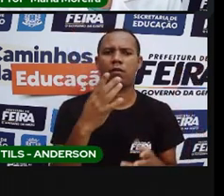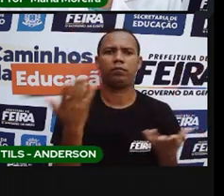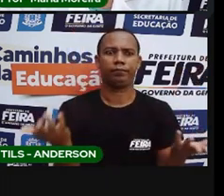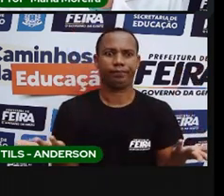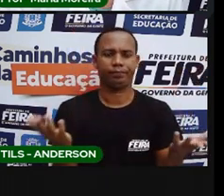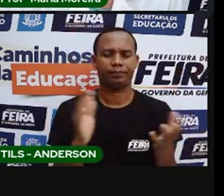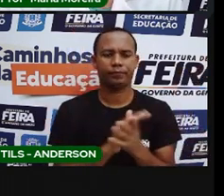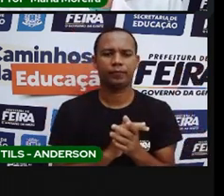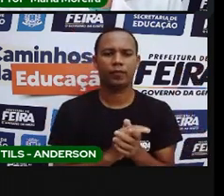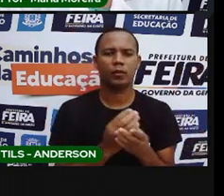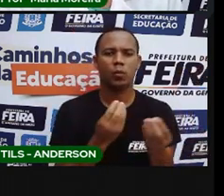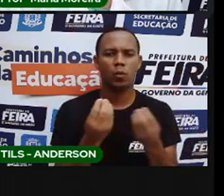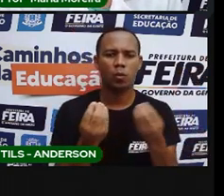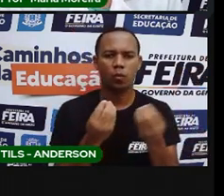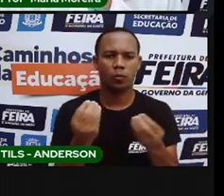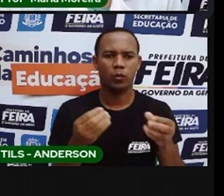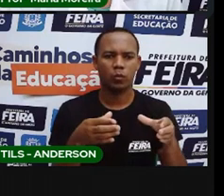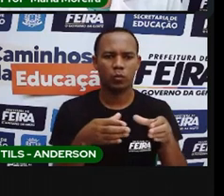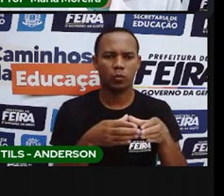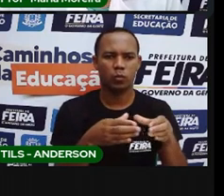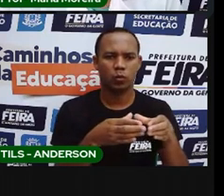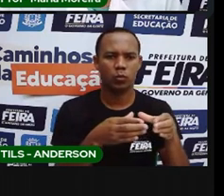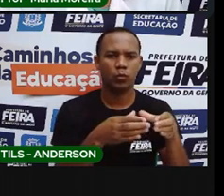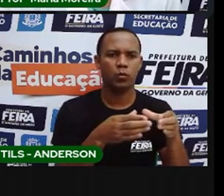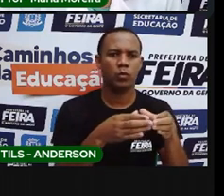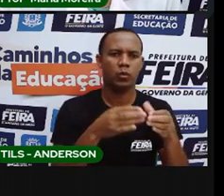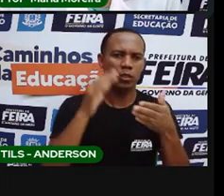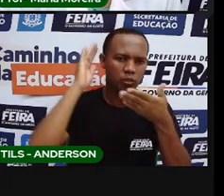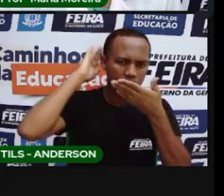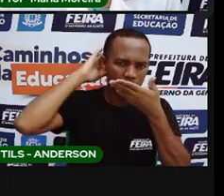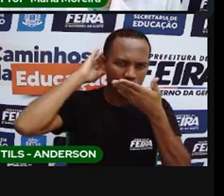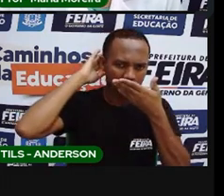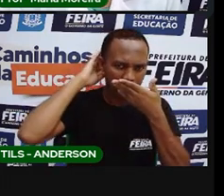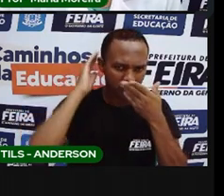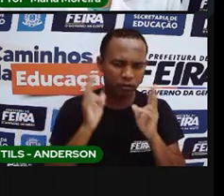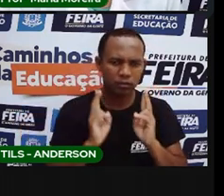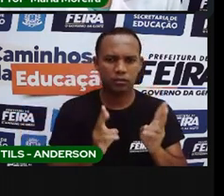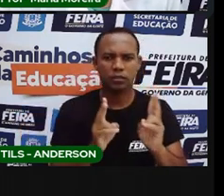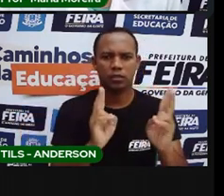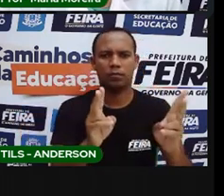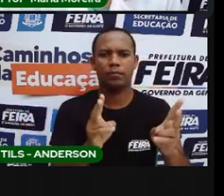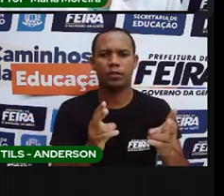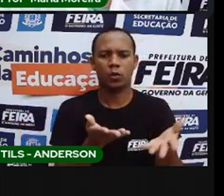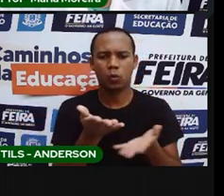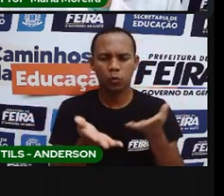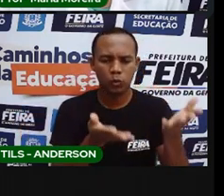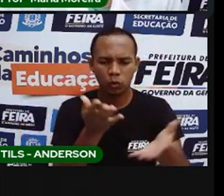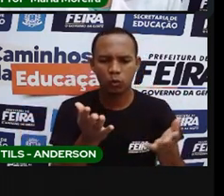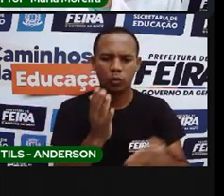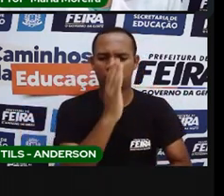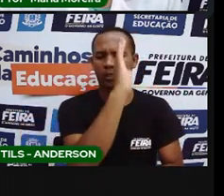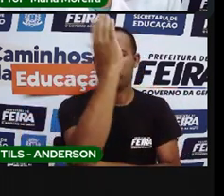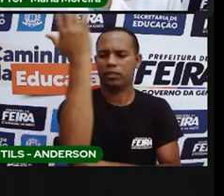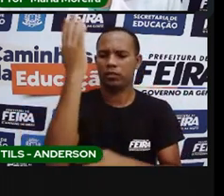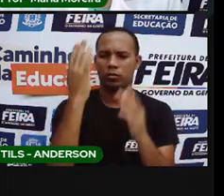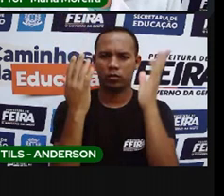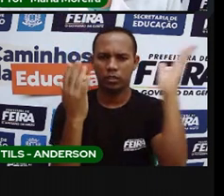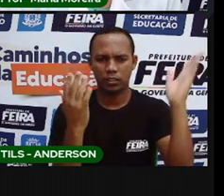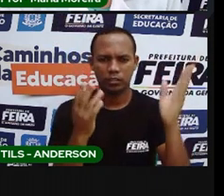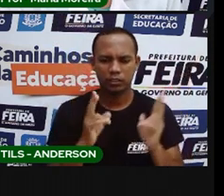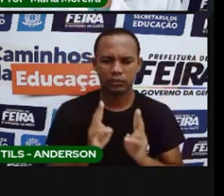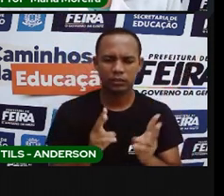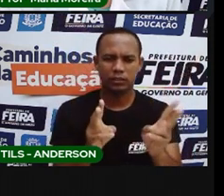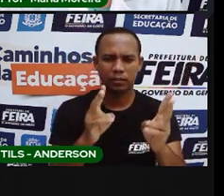Como os indígenas sempre dependeram da natureza para o seu sustento, desde muito